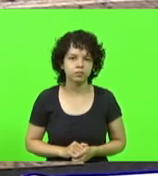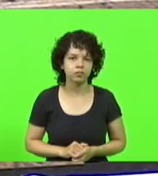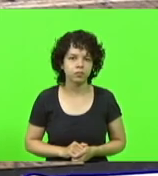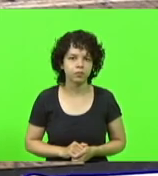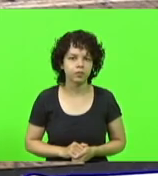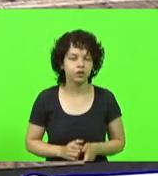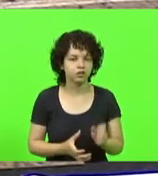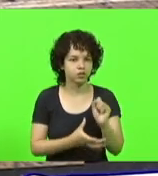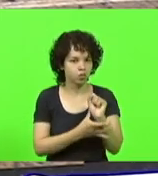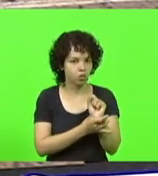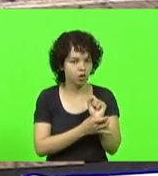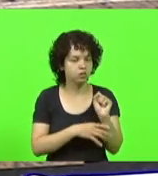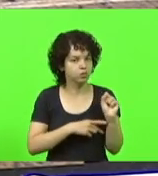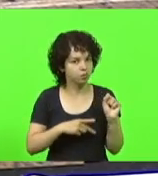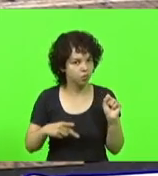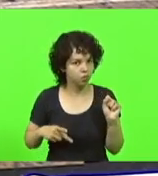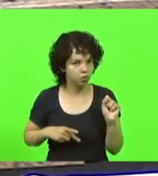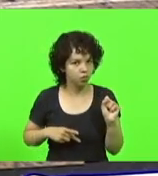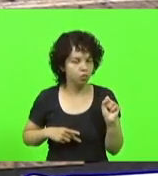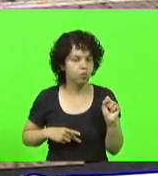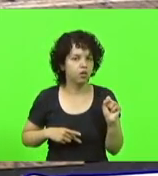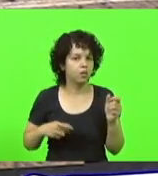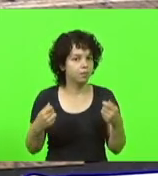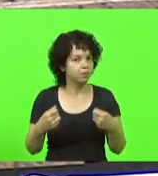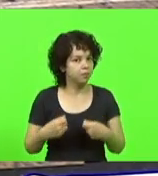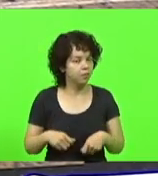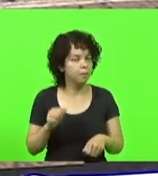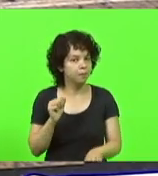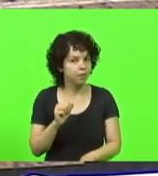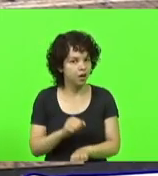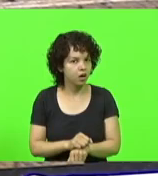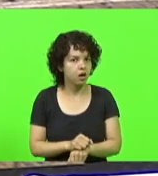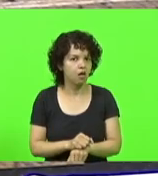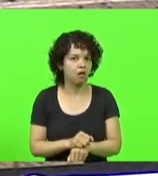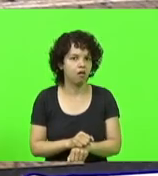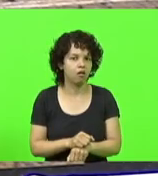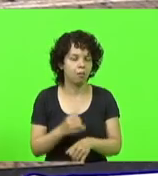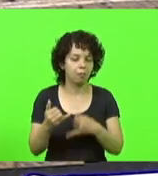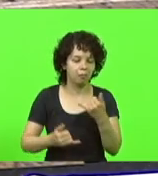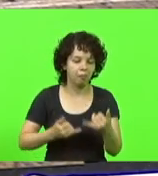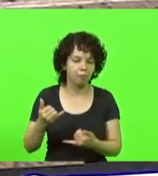Segurança pública tem que deixar de ser tratada como um joguete político